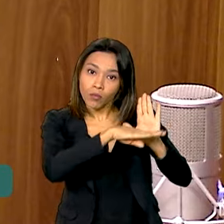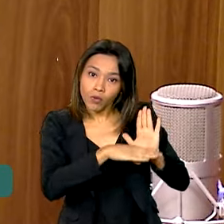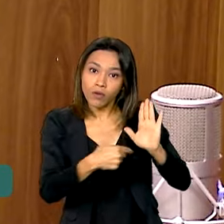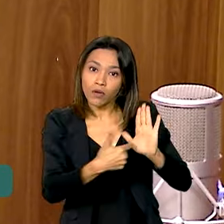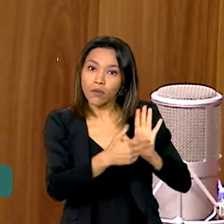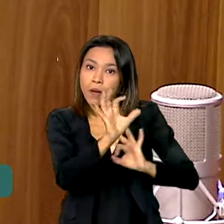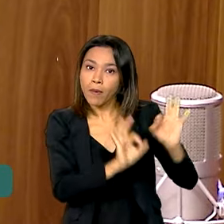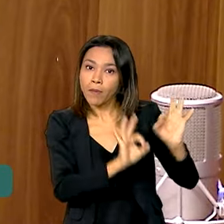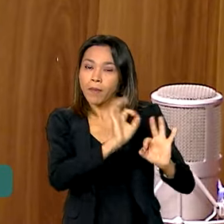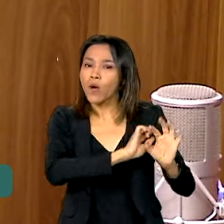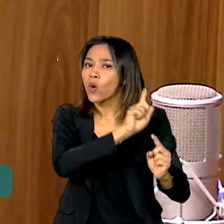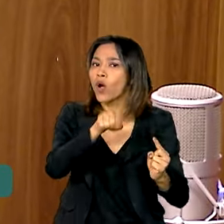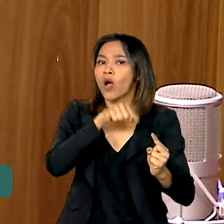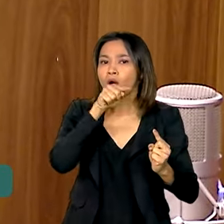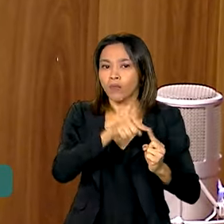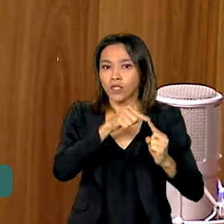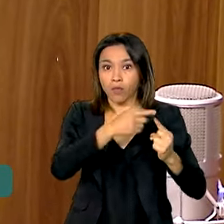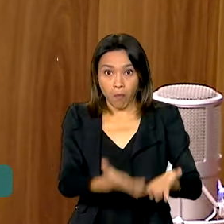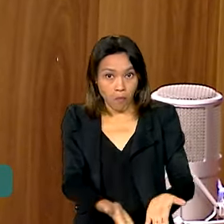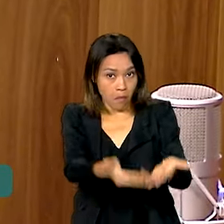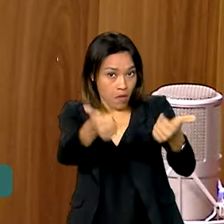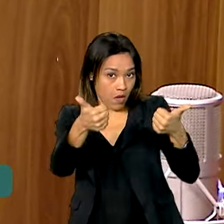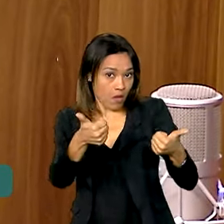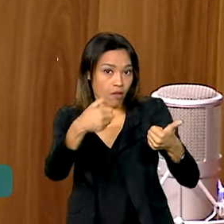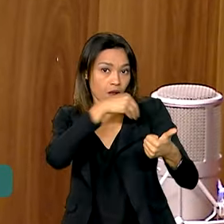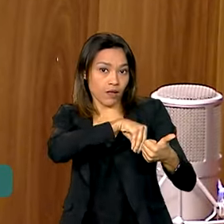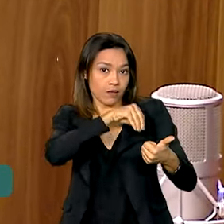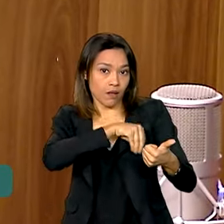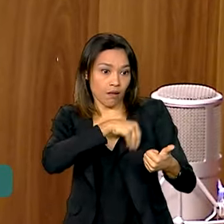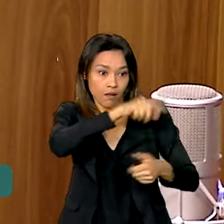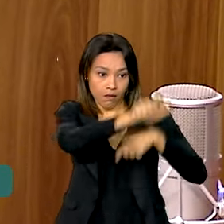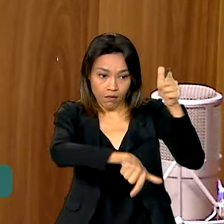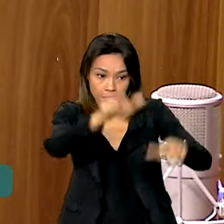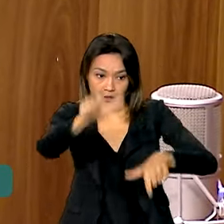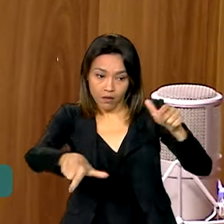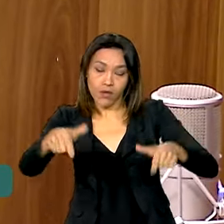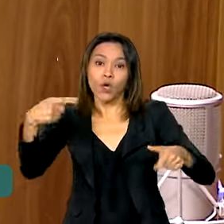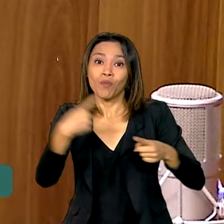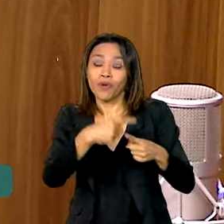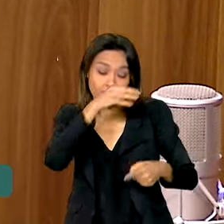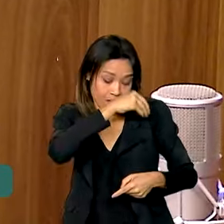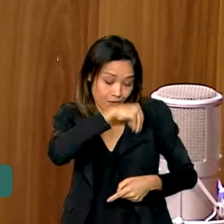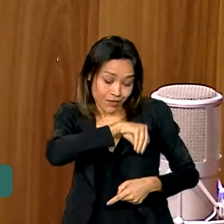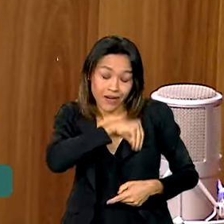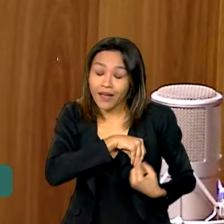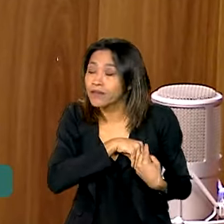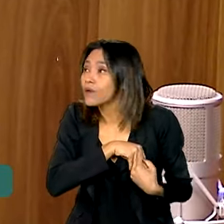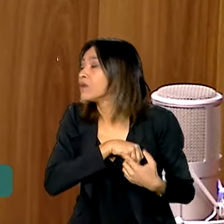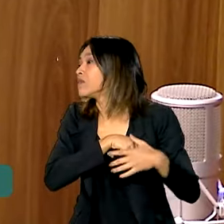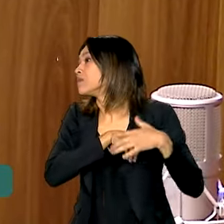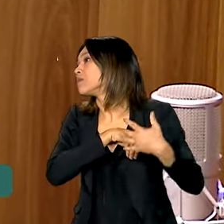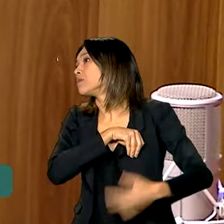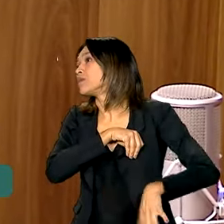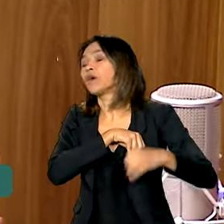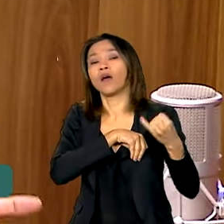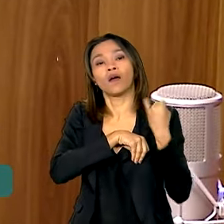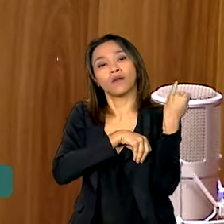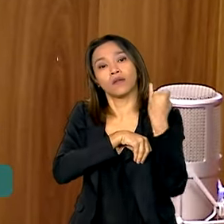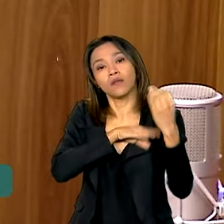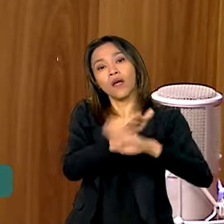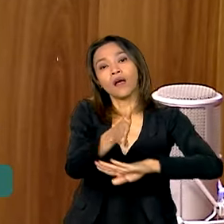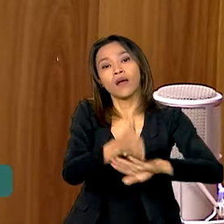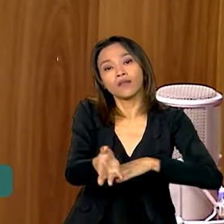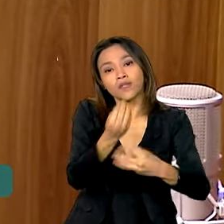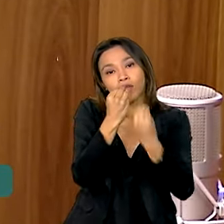visa aumentar a renda disponível da população. A própria Ebia mostra que a renda é um fator decisivo para você conseguir ter acesso a